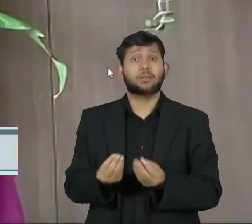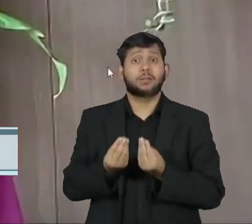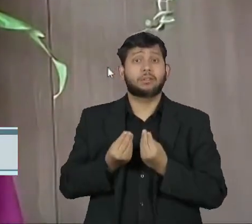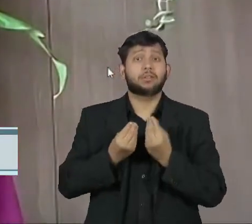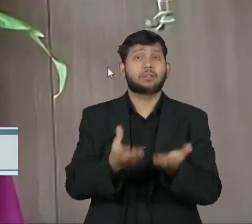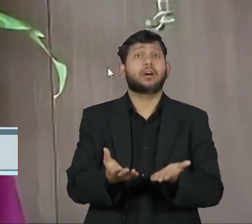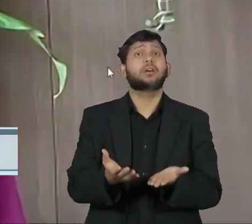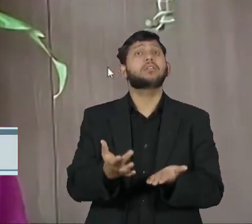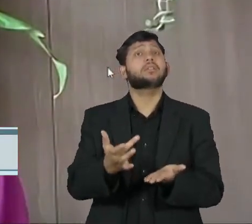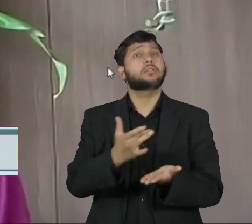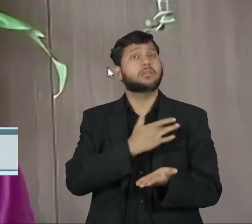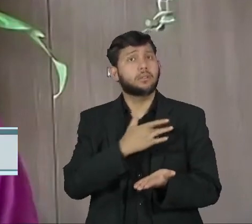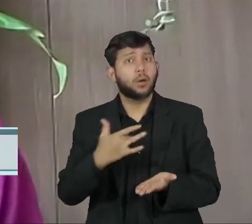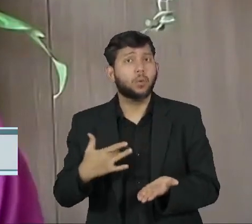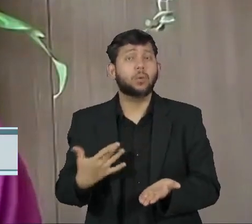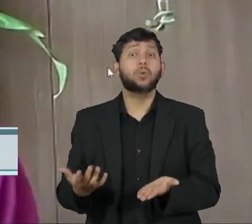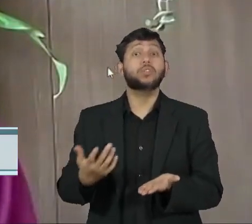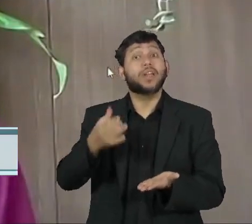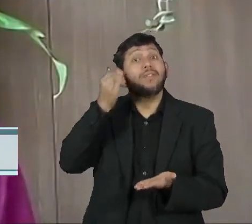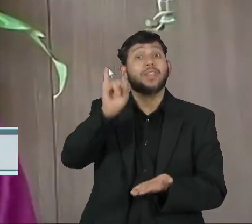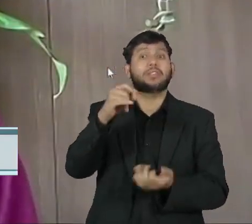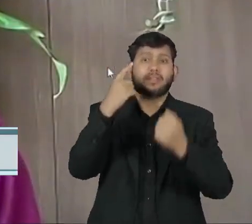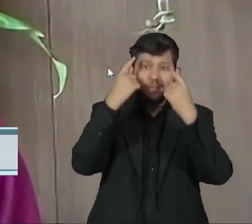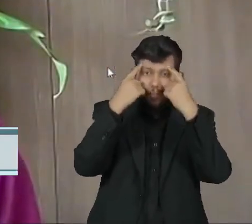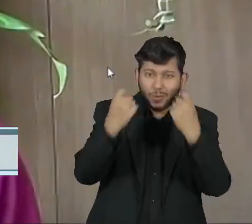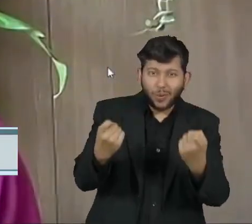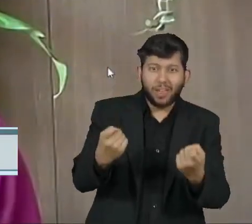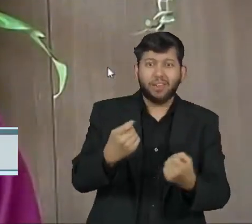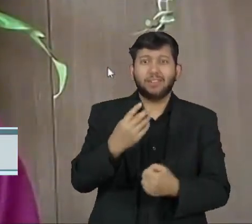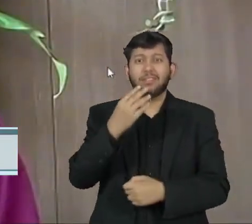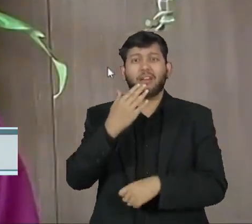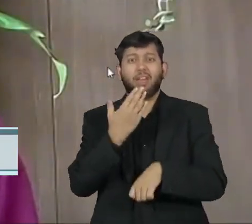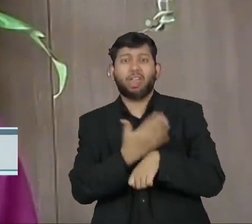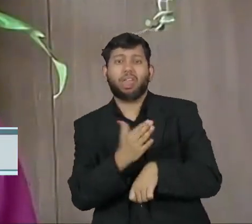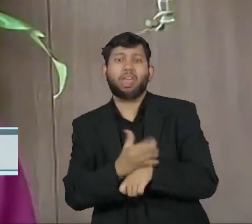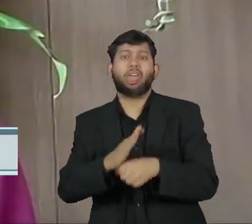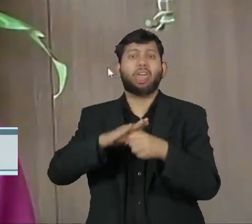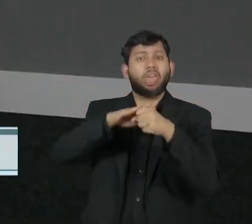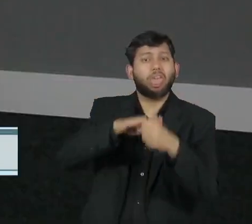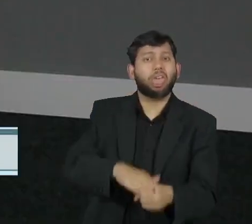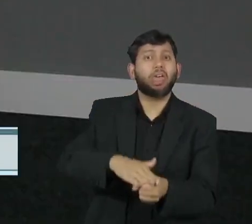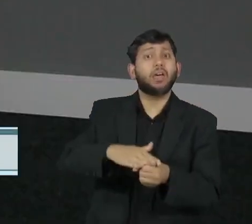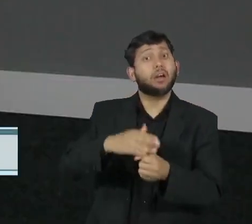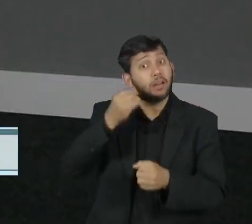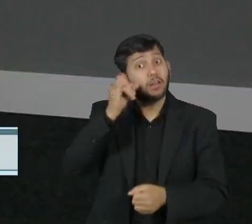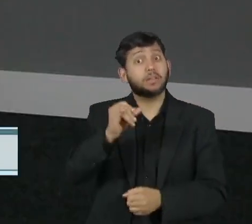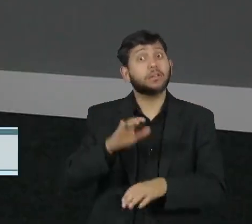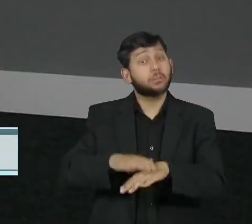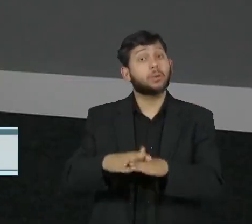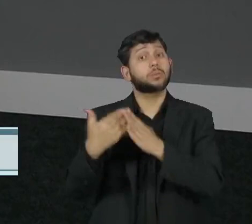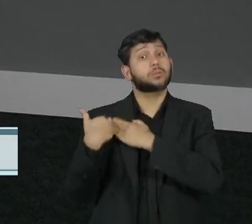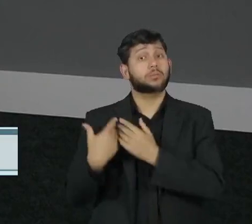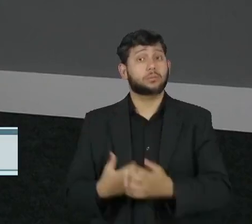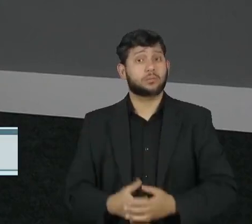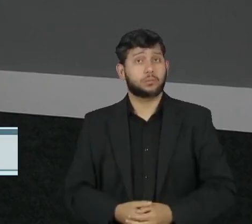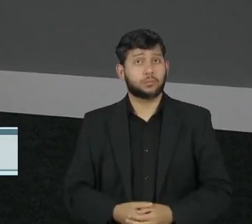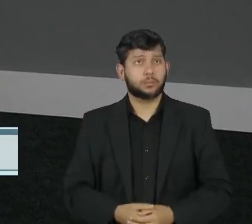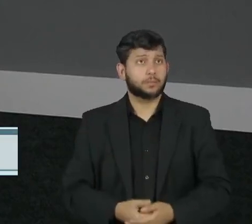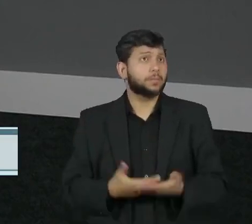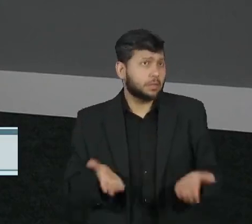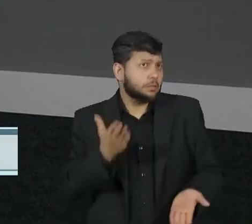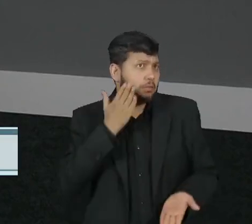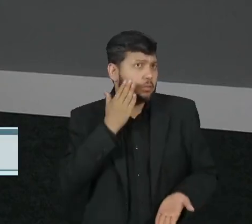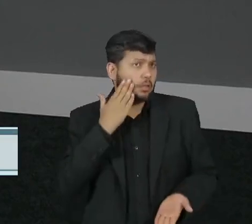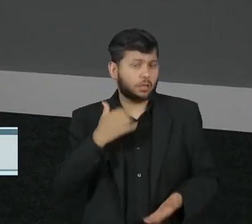salvo de toda forma de violência, negligência e discriminação. A gente sabe que boa parte da